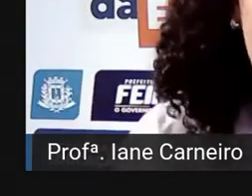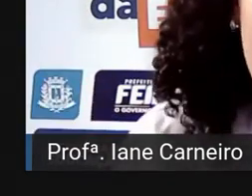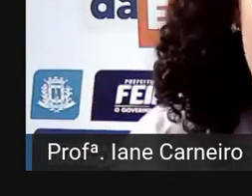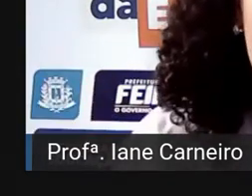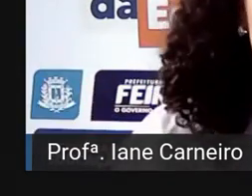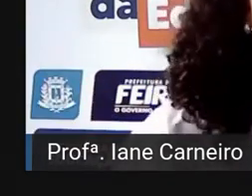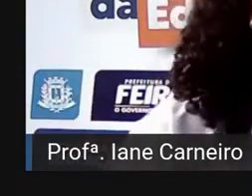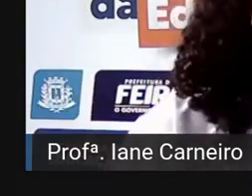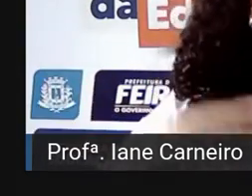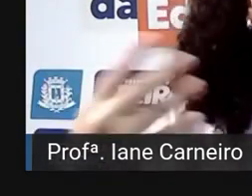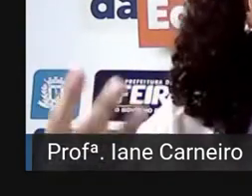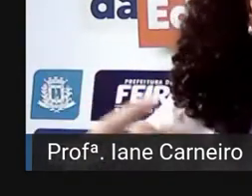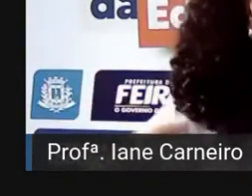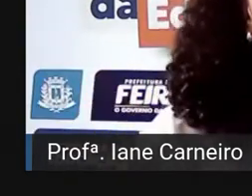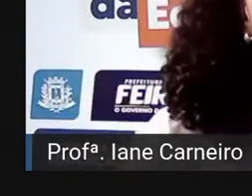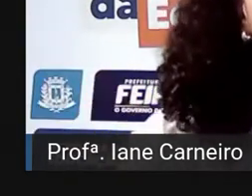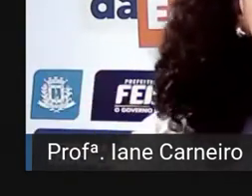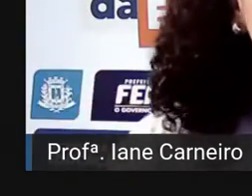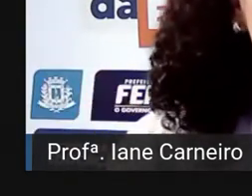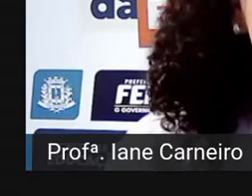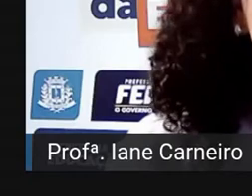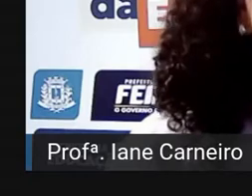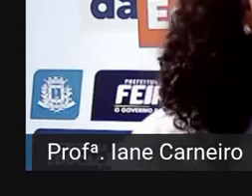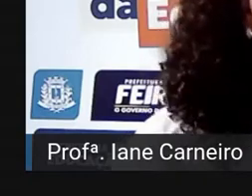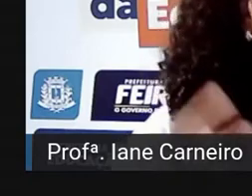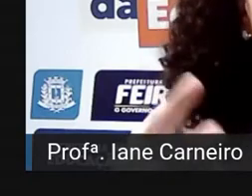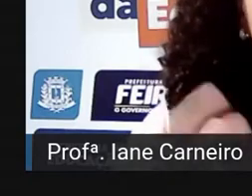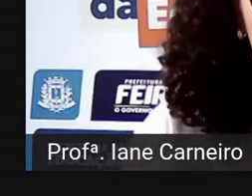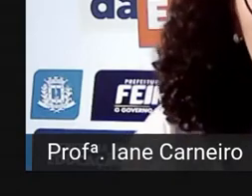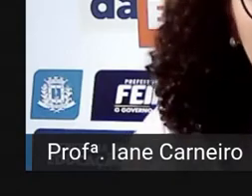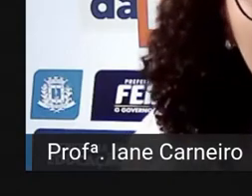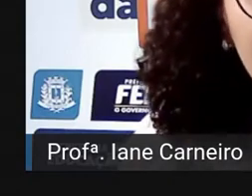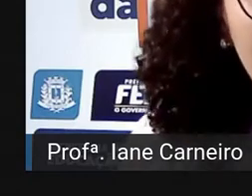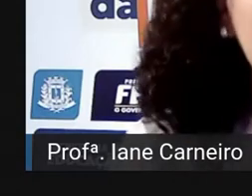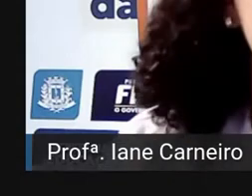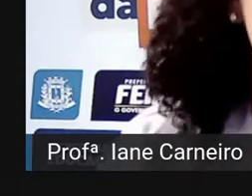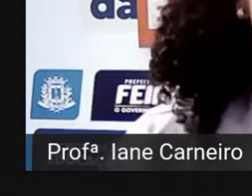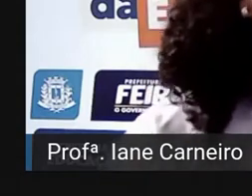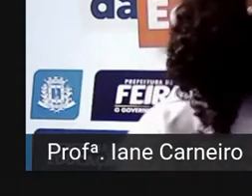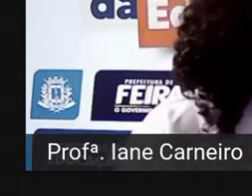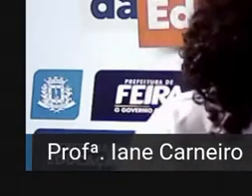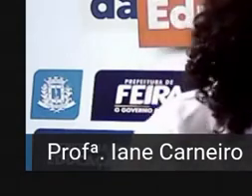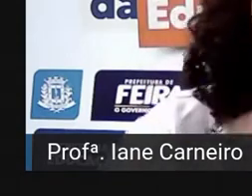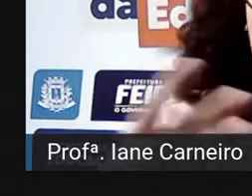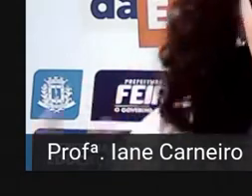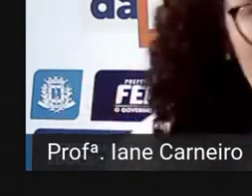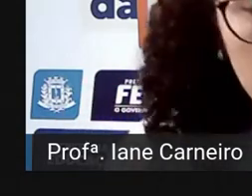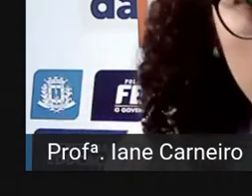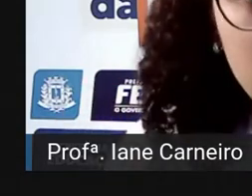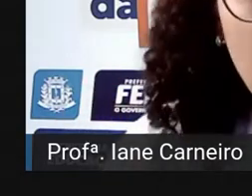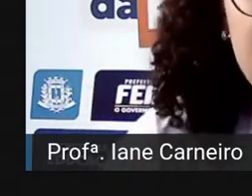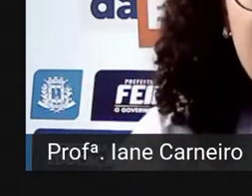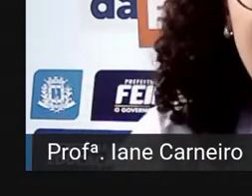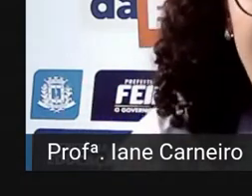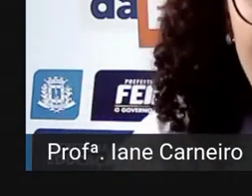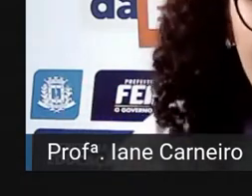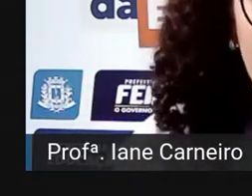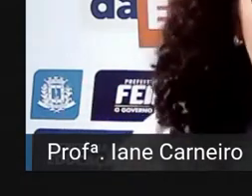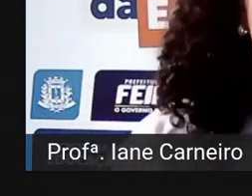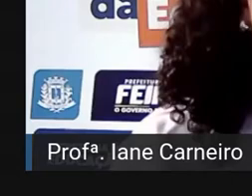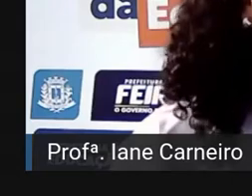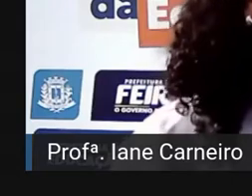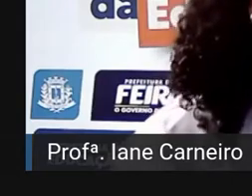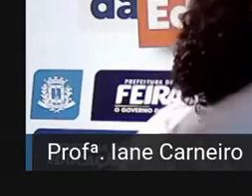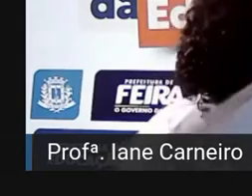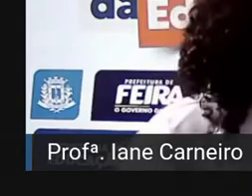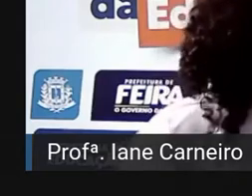documento para poder defender o direito das crianças do mundo todo. Então, eles criaram